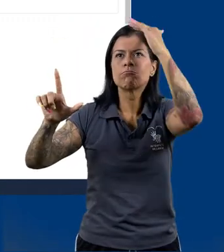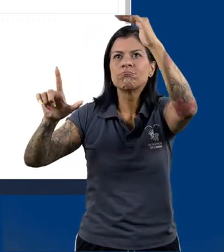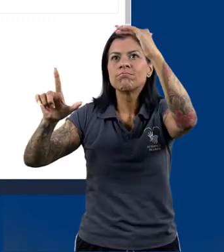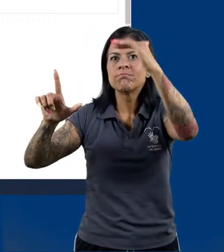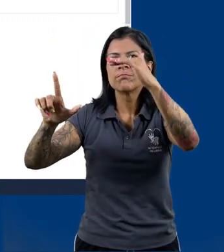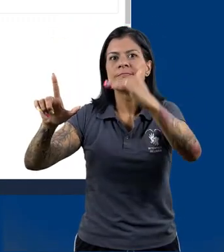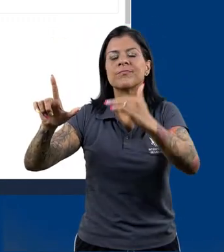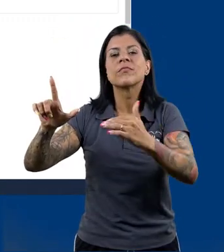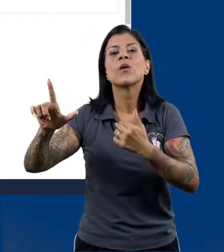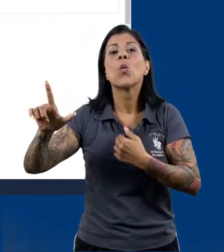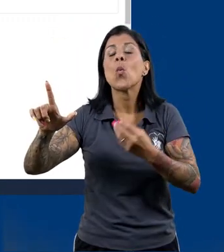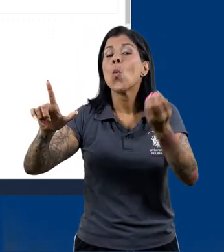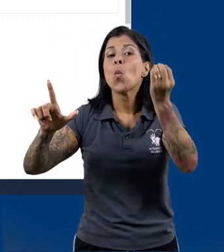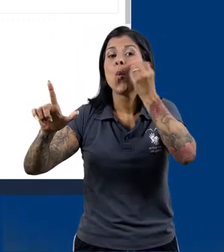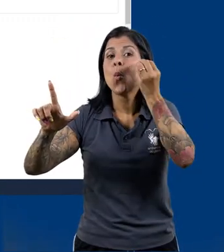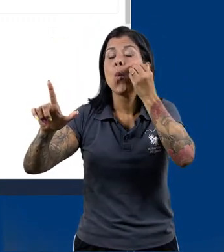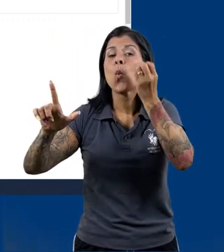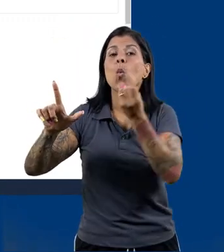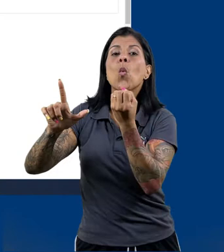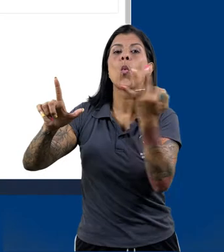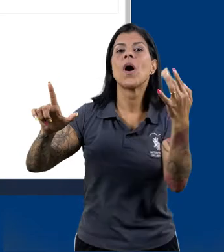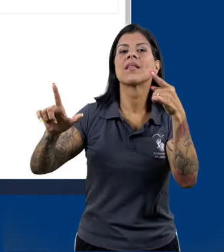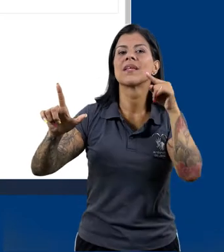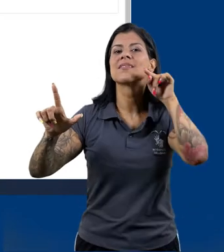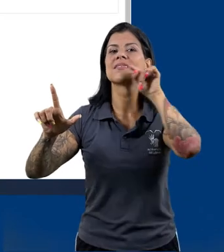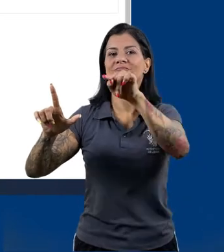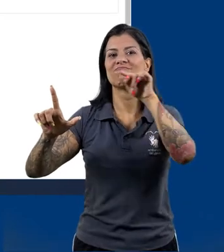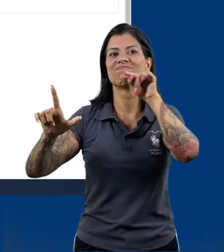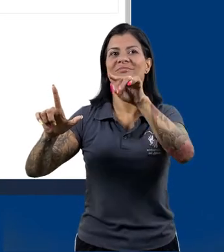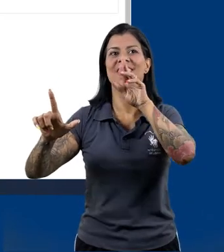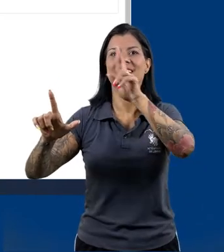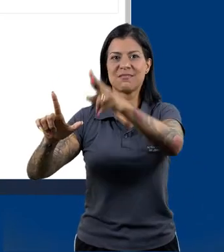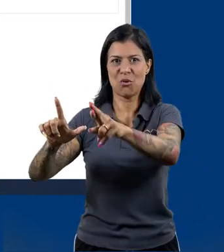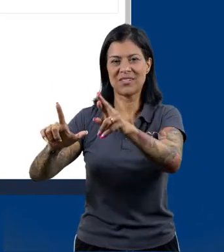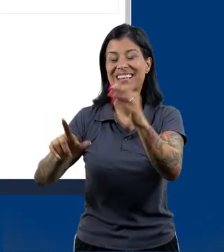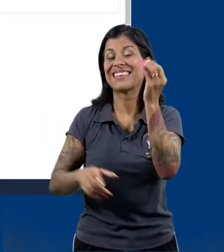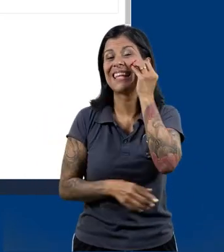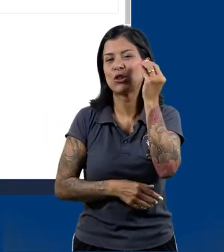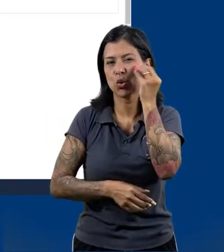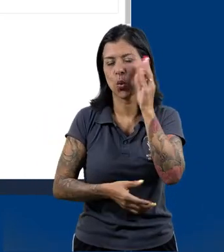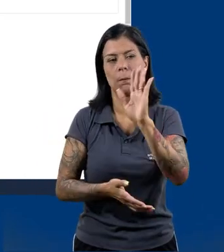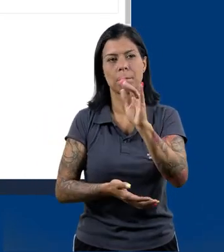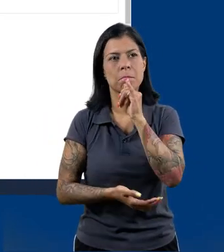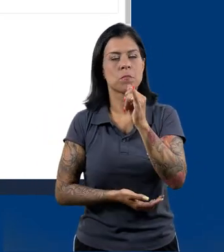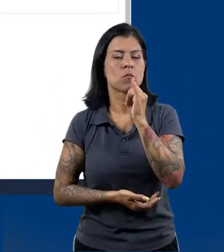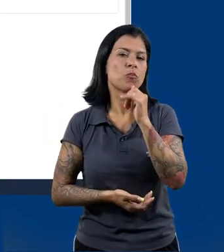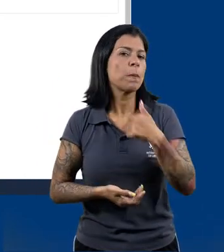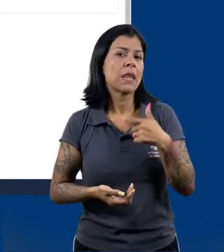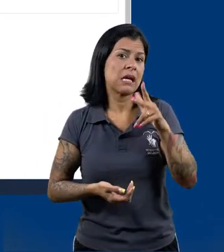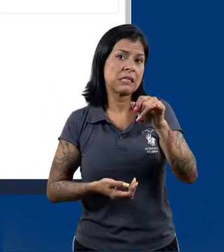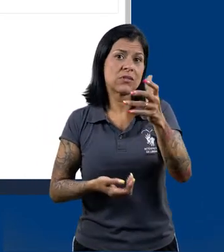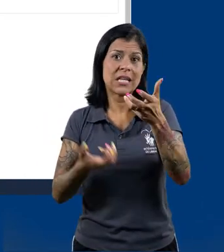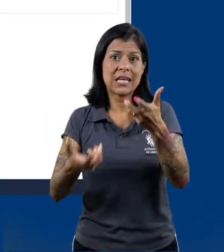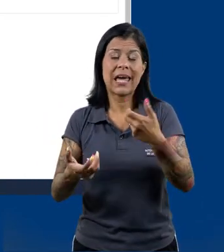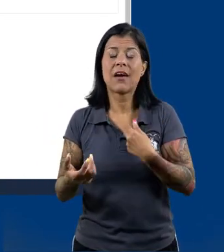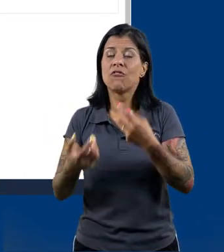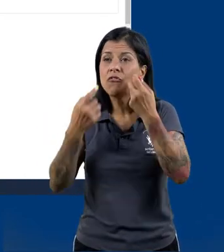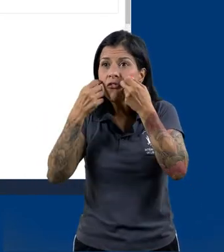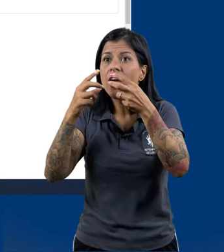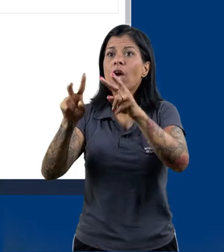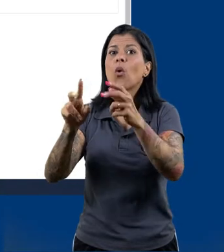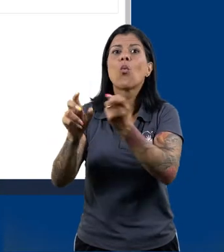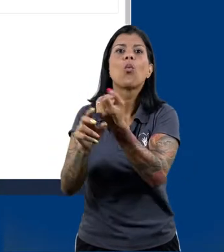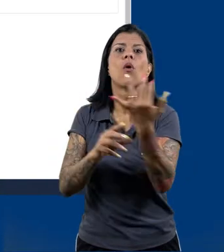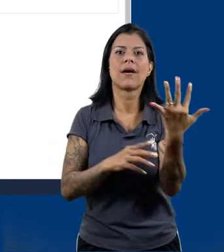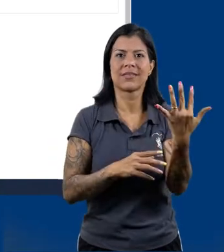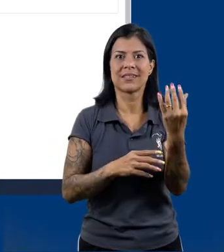temos o número de tentativas efetuadas. No caso, temos uma tentativa. Para acessar as